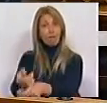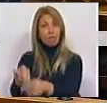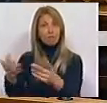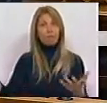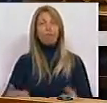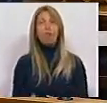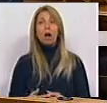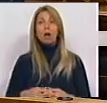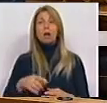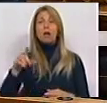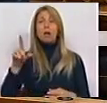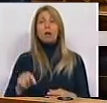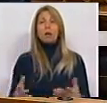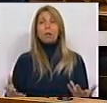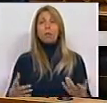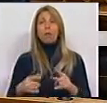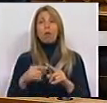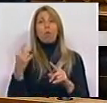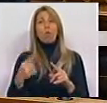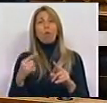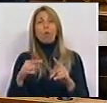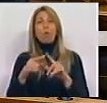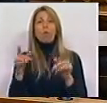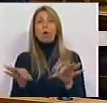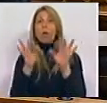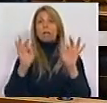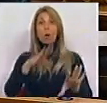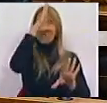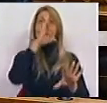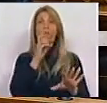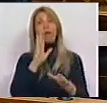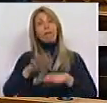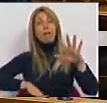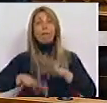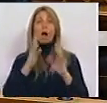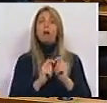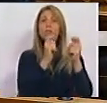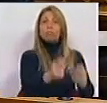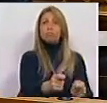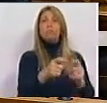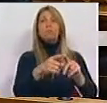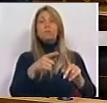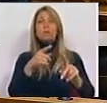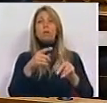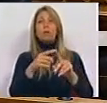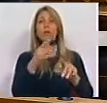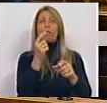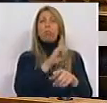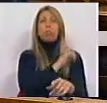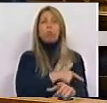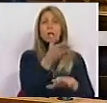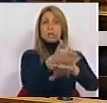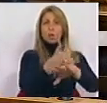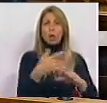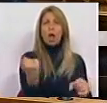nomeadamente com habilitação também específica para que o Estado legue no Município os poderes de consenso, os poderes de telossetorial, os poderes no